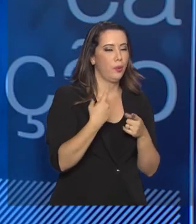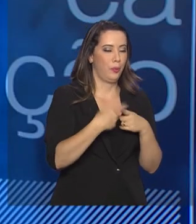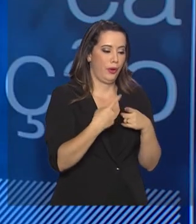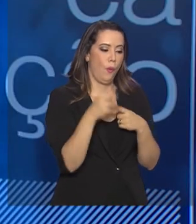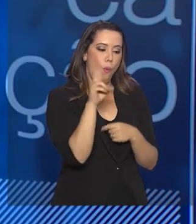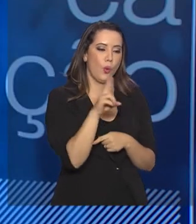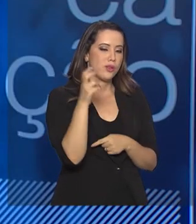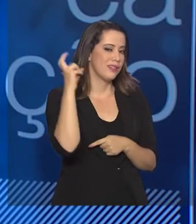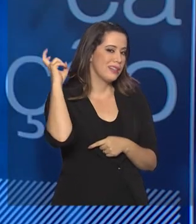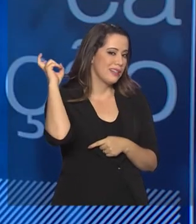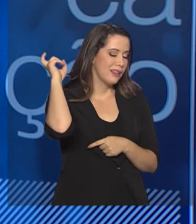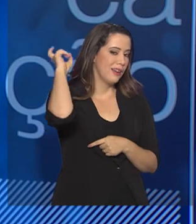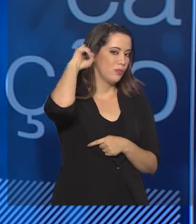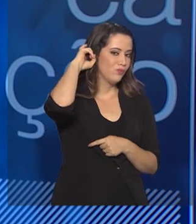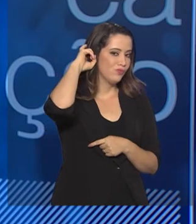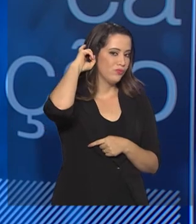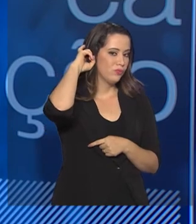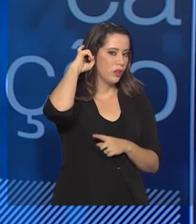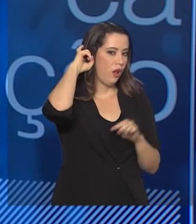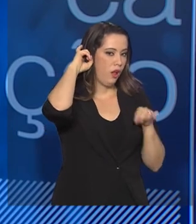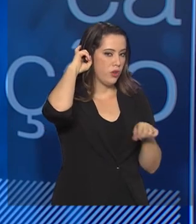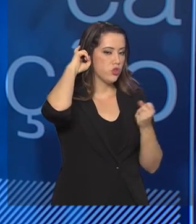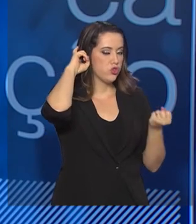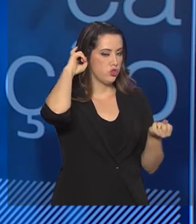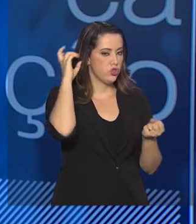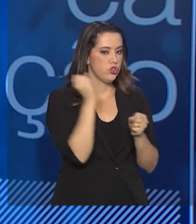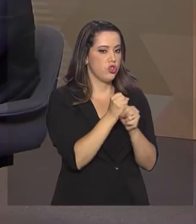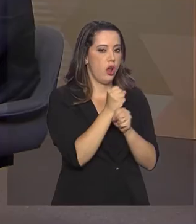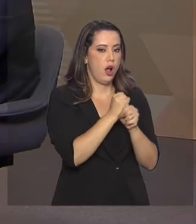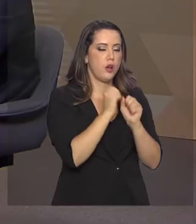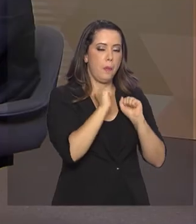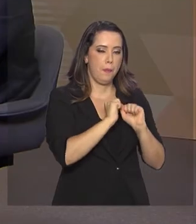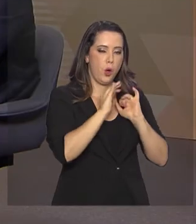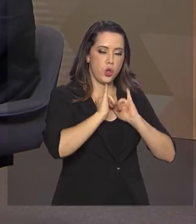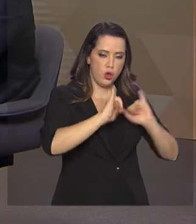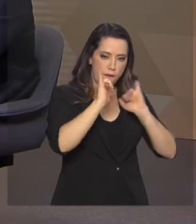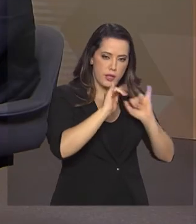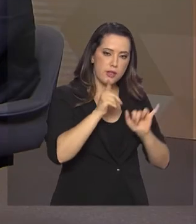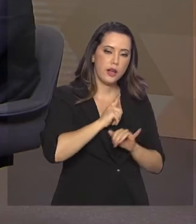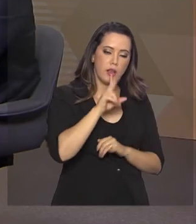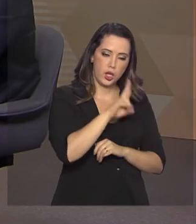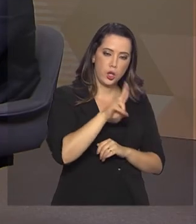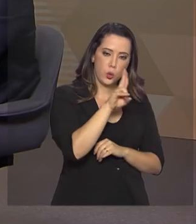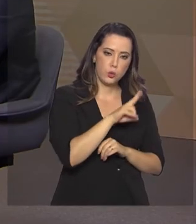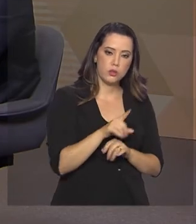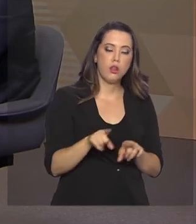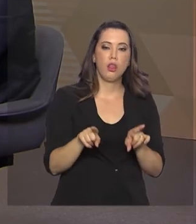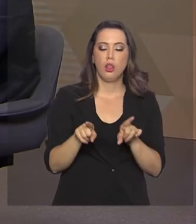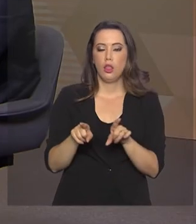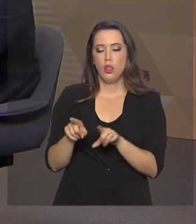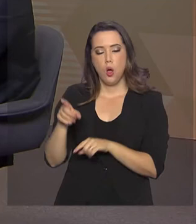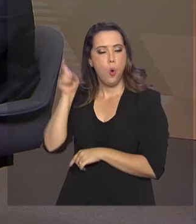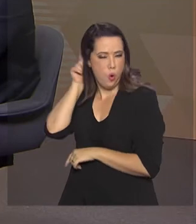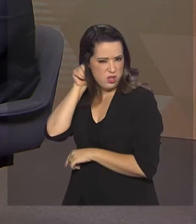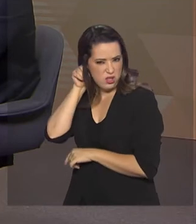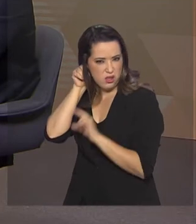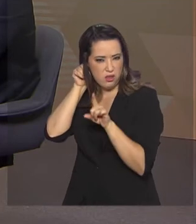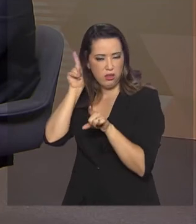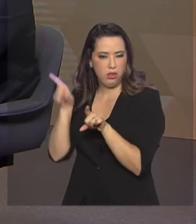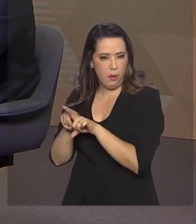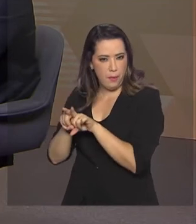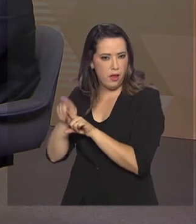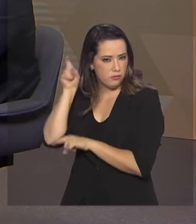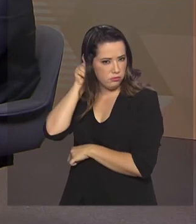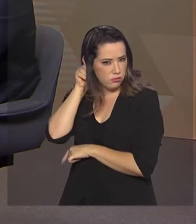ter, e aí ele vai poder usar o seu implante cloquear. Tanto aparelho auditivo também, né? Sim, sim, sim. Mas o aluno que fez, que